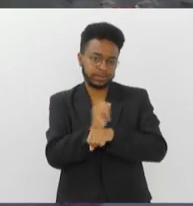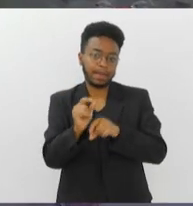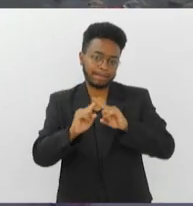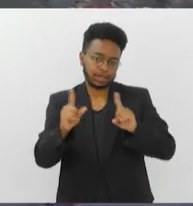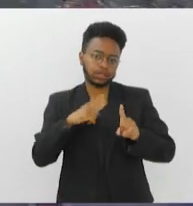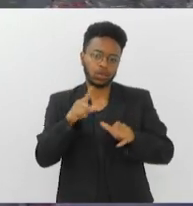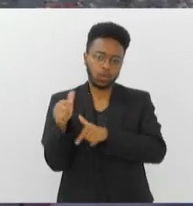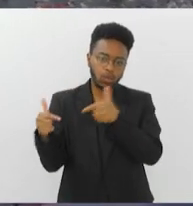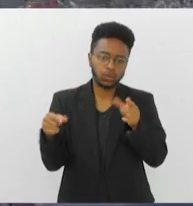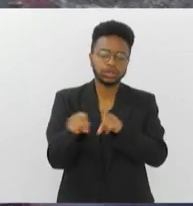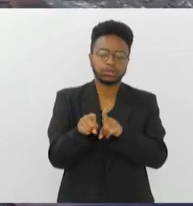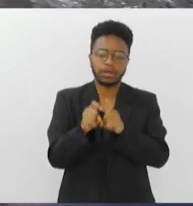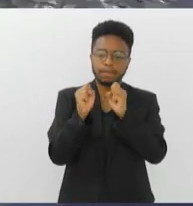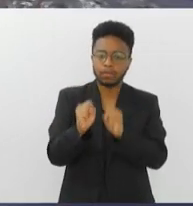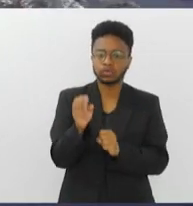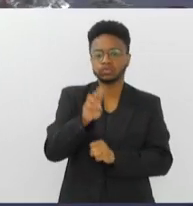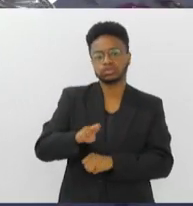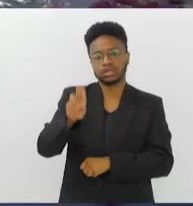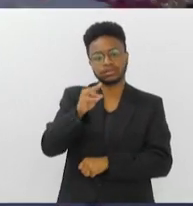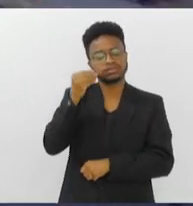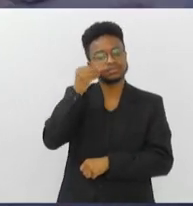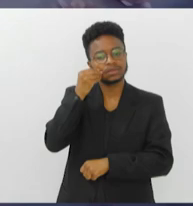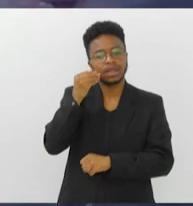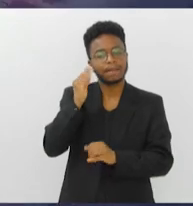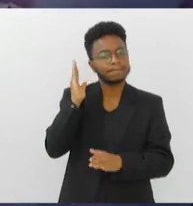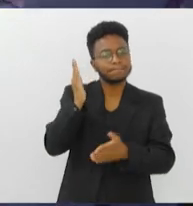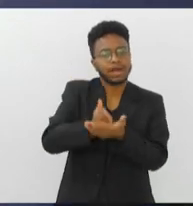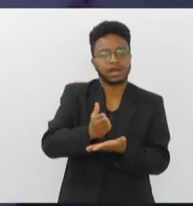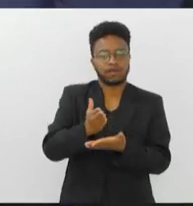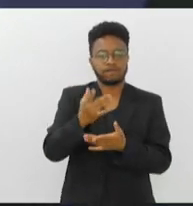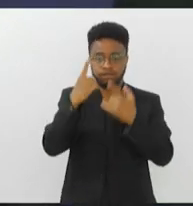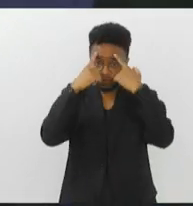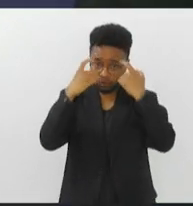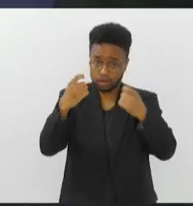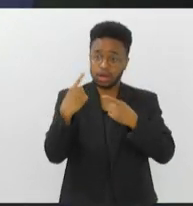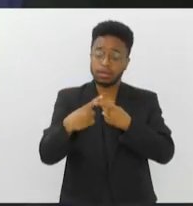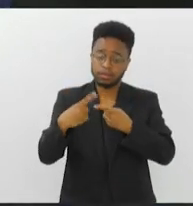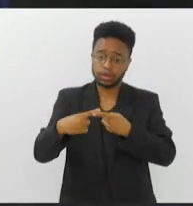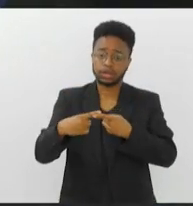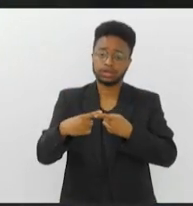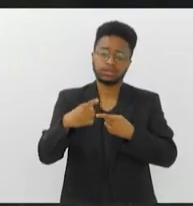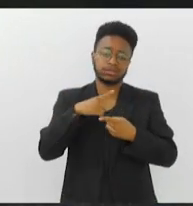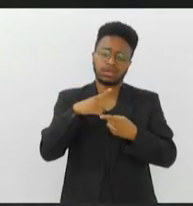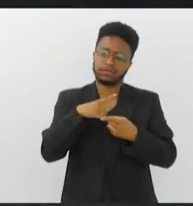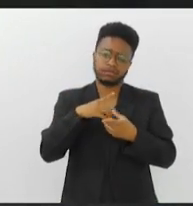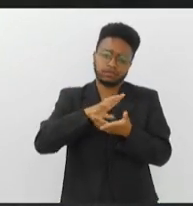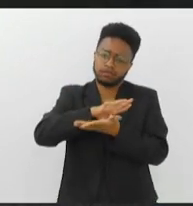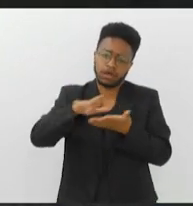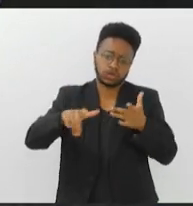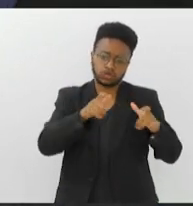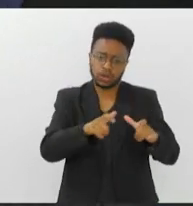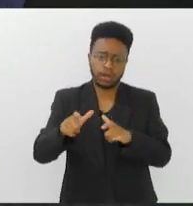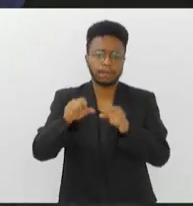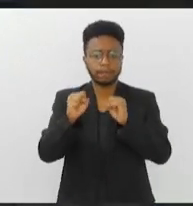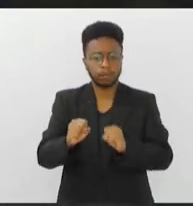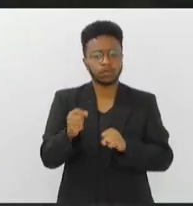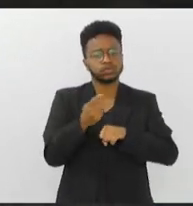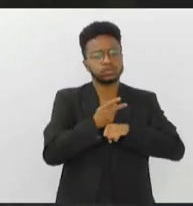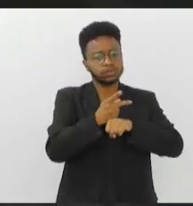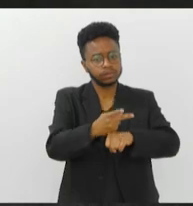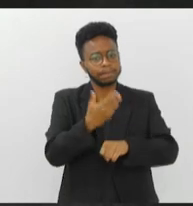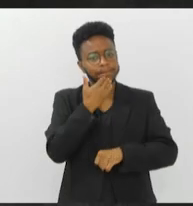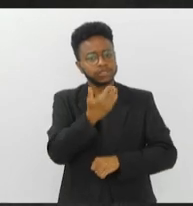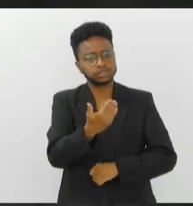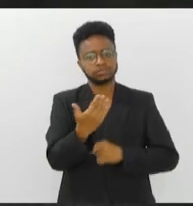mulheres precisam para sair dessa situação de violência, porque elas podem parar abrigos, ela tem vários lugares que elas podem pedir